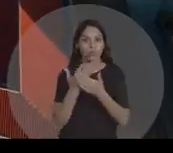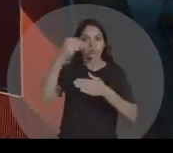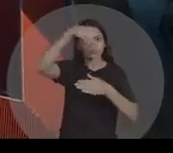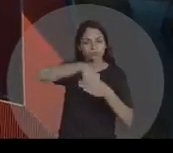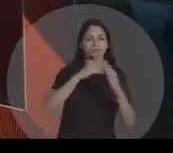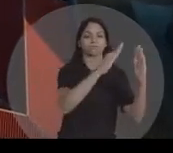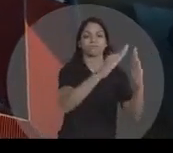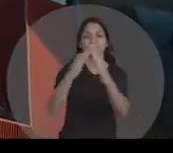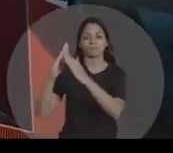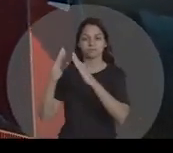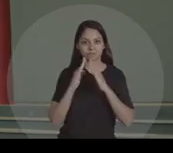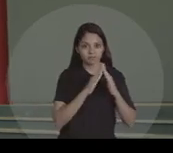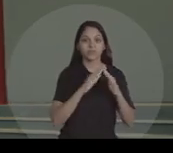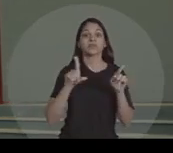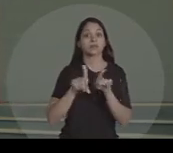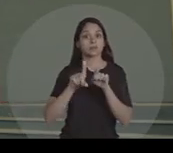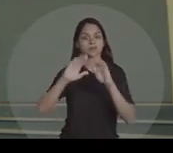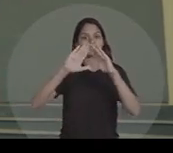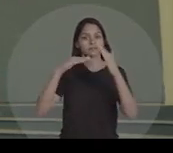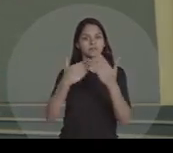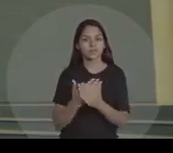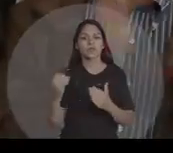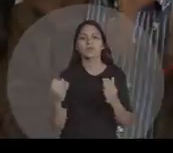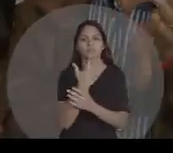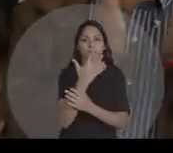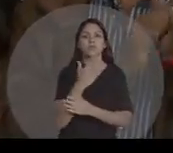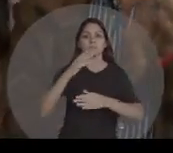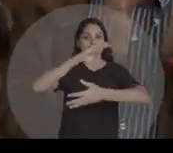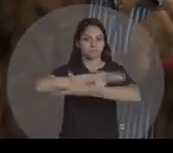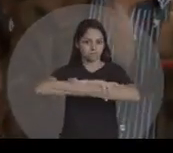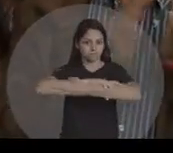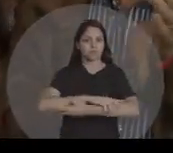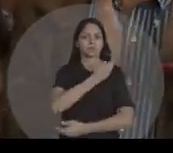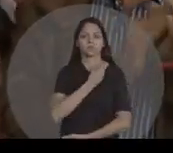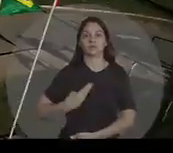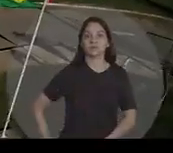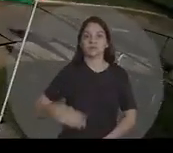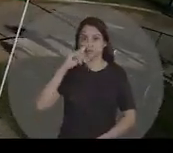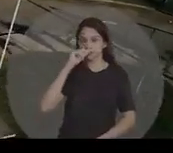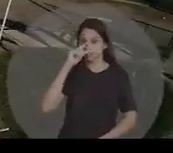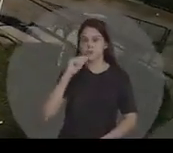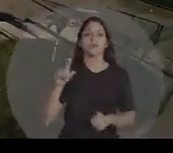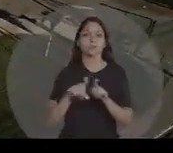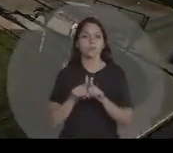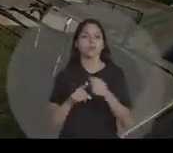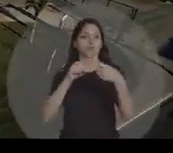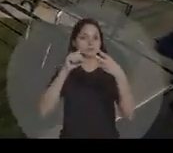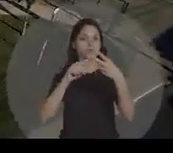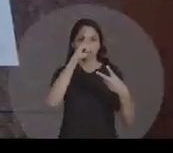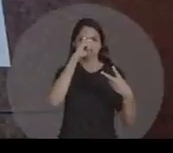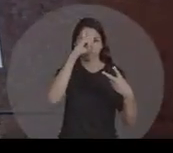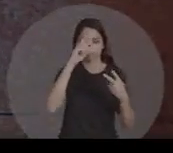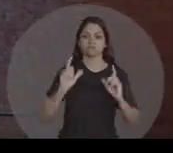dos residenciais Fizemos a estação do saber E em parceria com o governador Rui Costa Construímos a policlínica